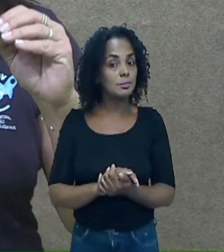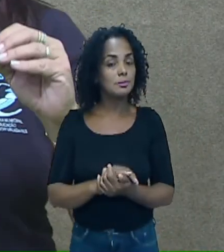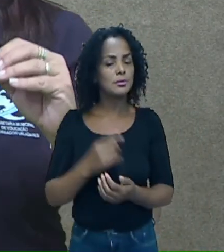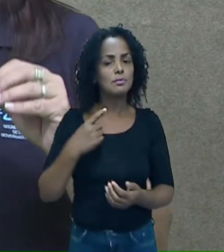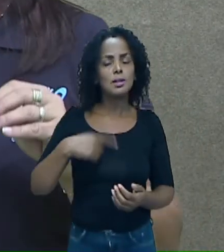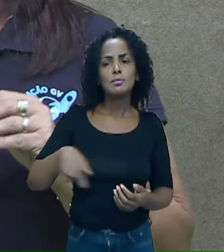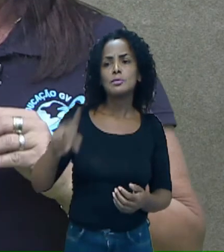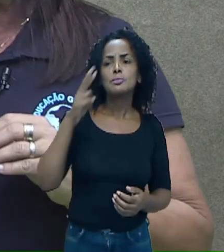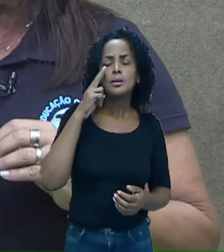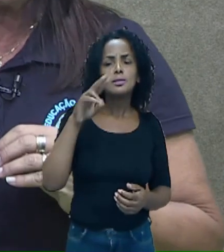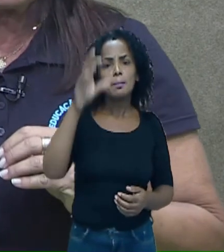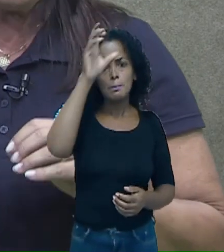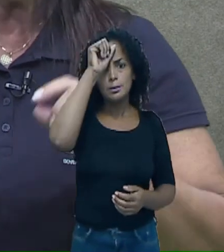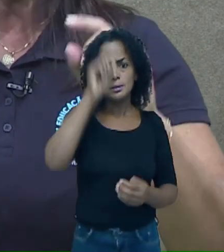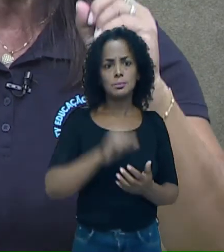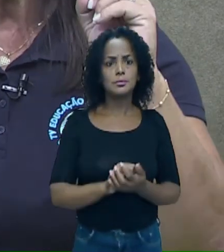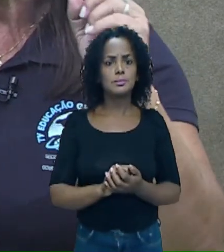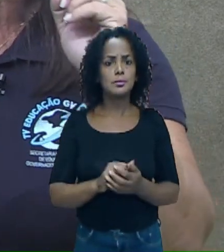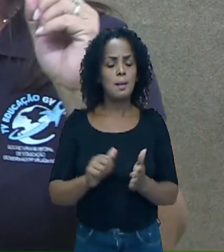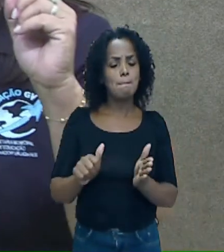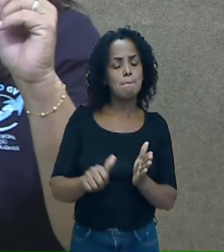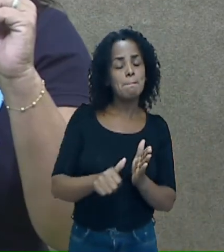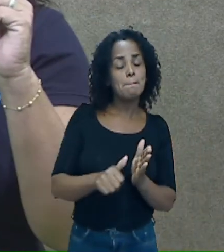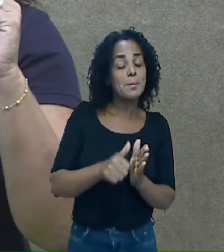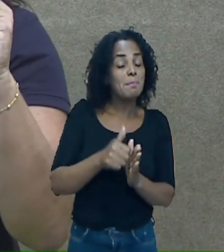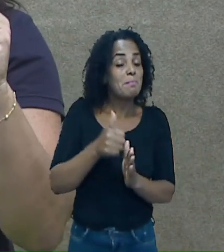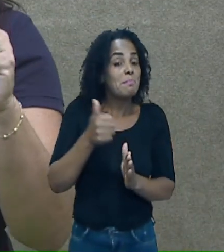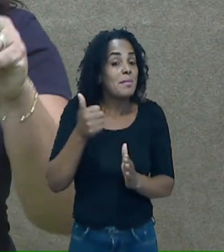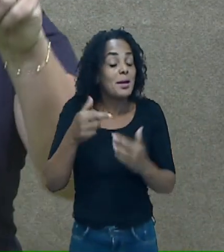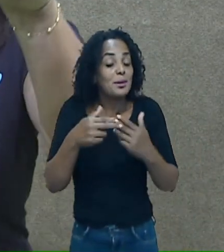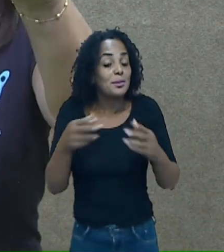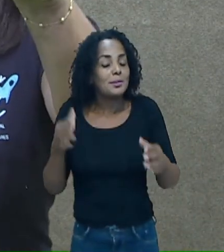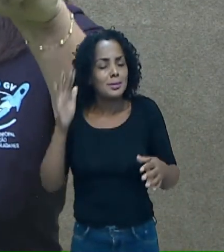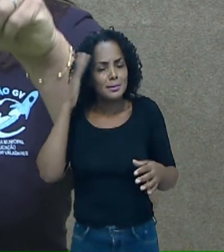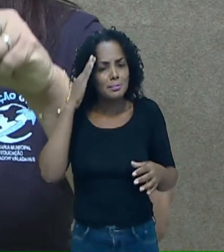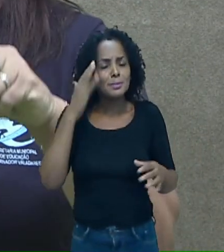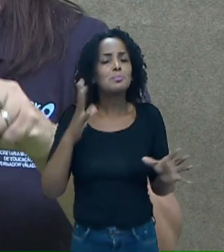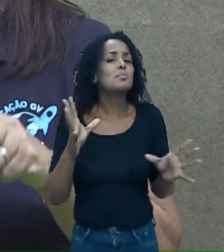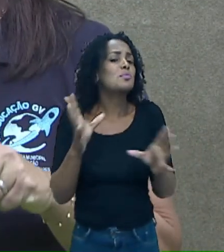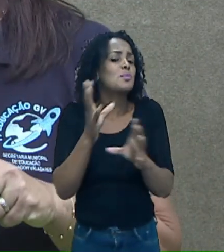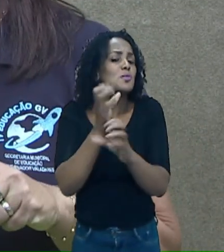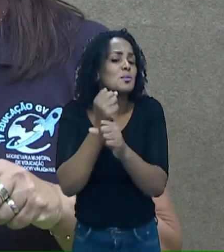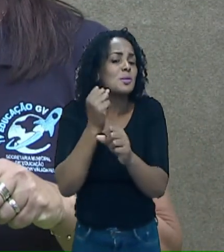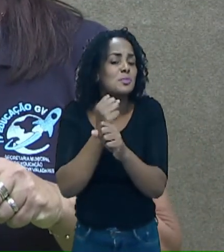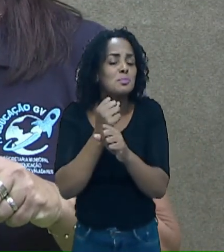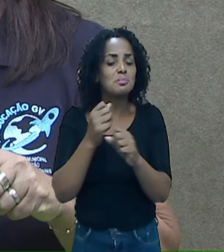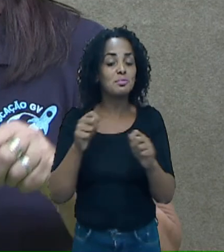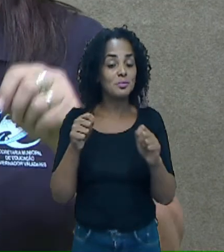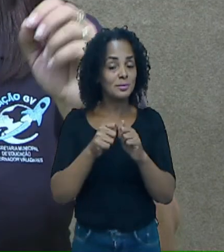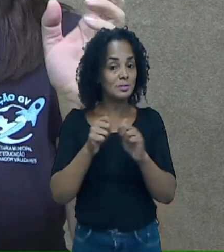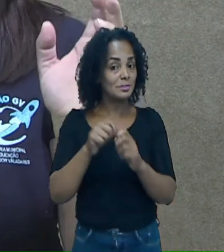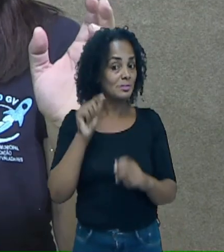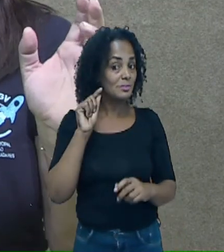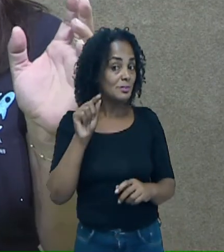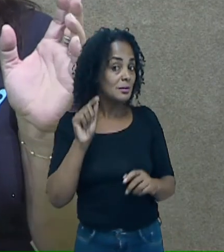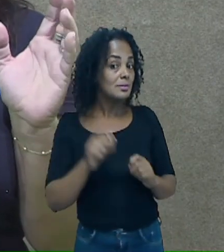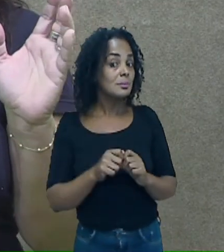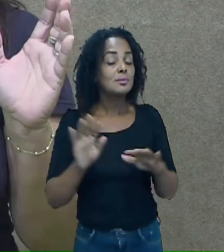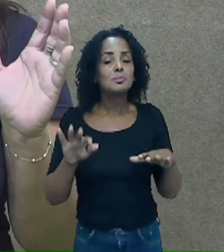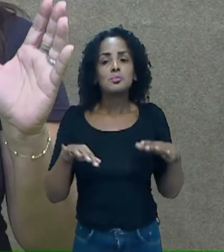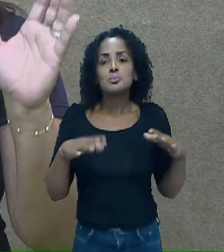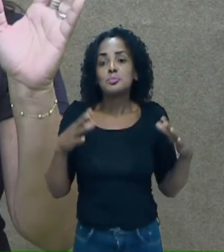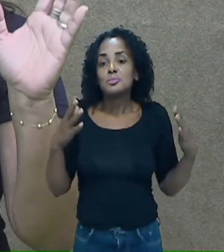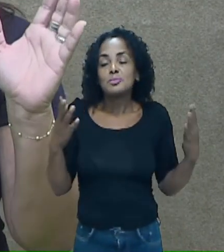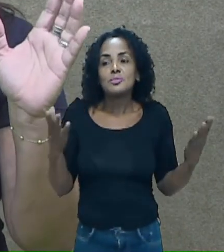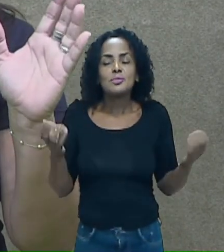ver o que nós aprendemos. Primeira coisa que eu quero saber é quantos pontos você fez. Acertou